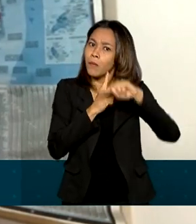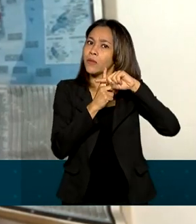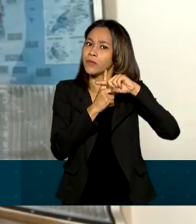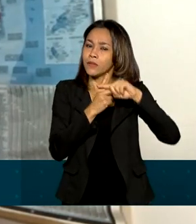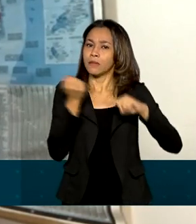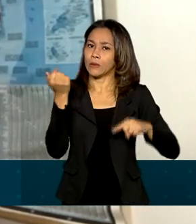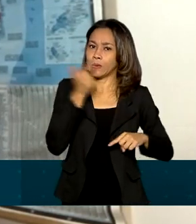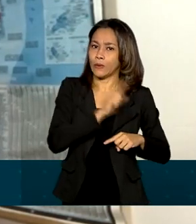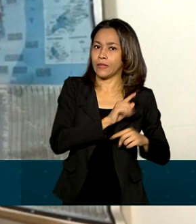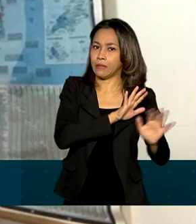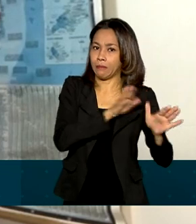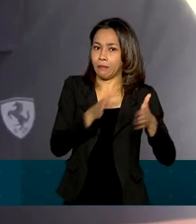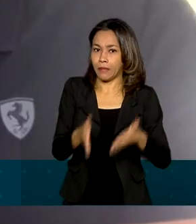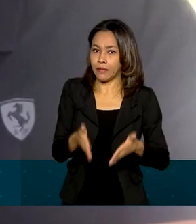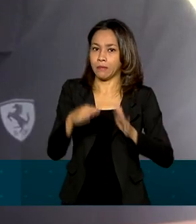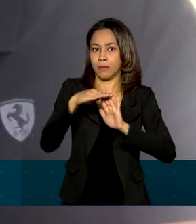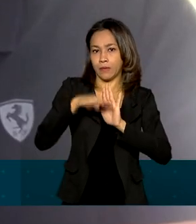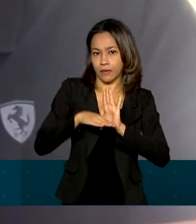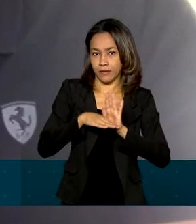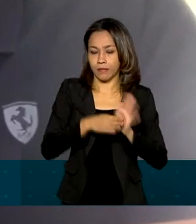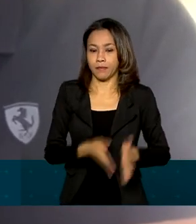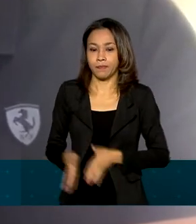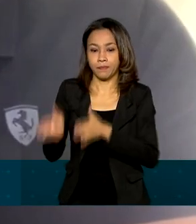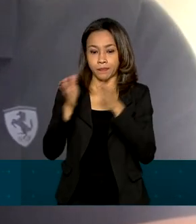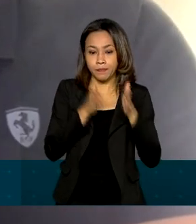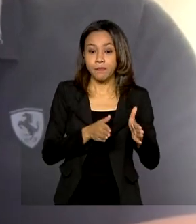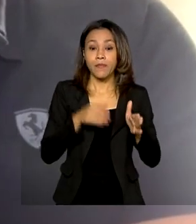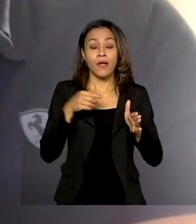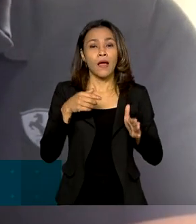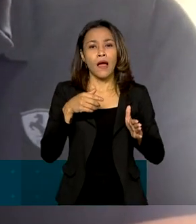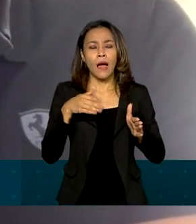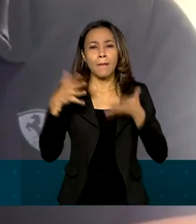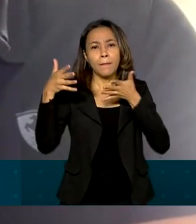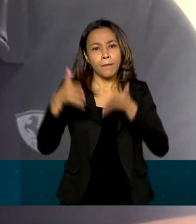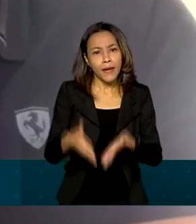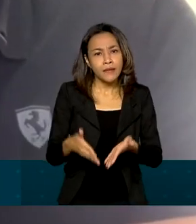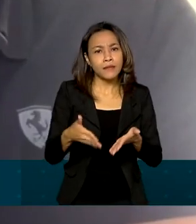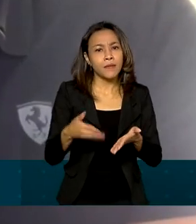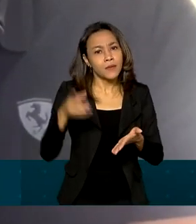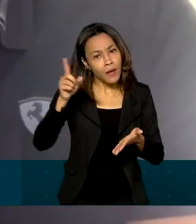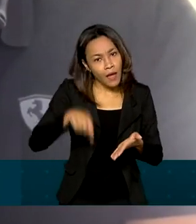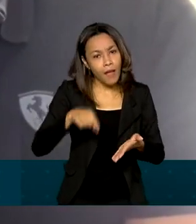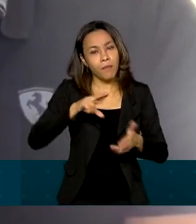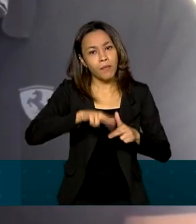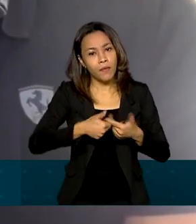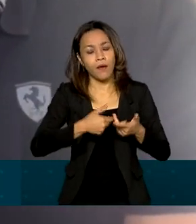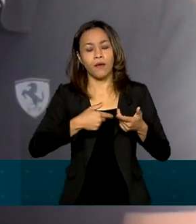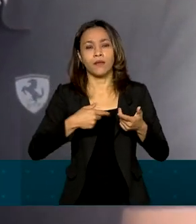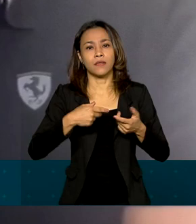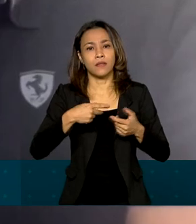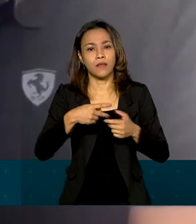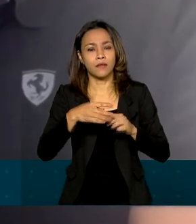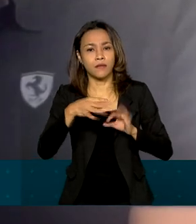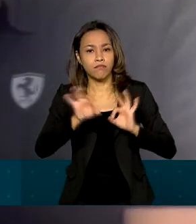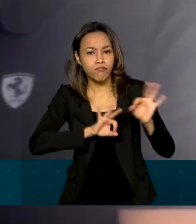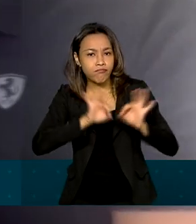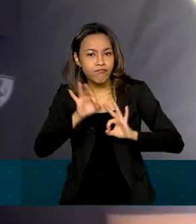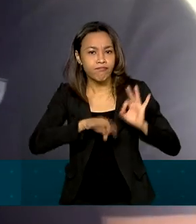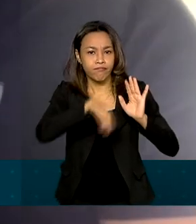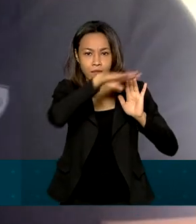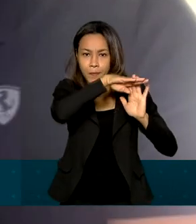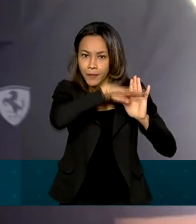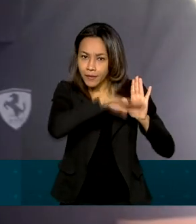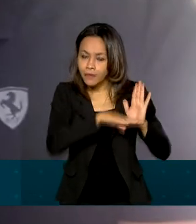conseguir participar do programa. Essa participação se deve muito à dinâmica operacional do programa e que também a gente